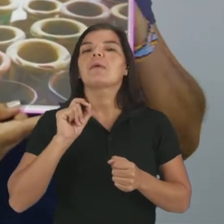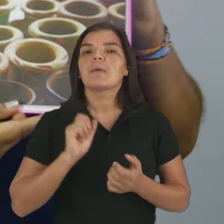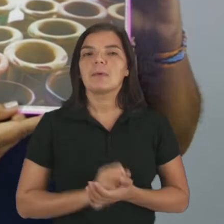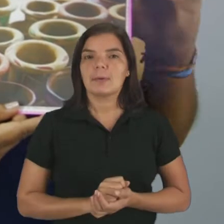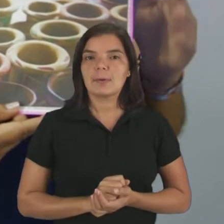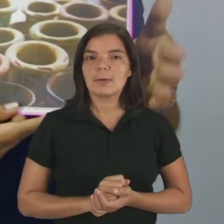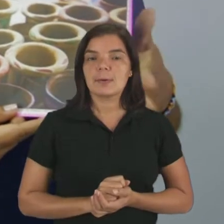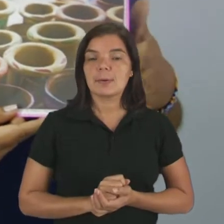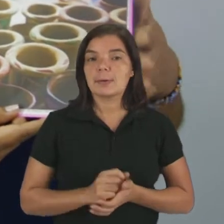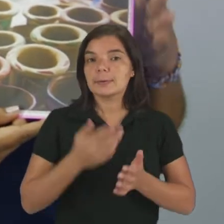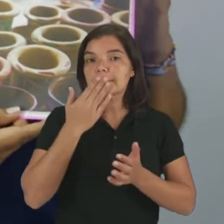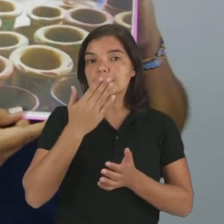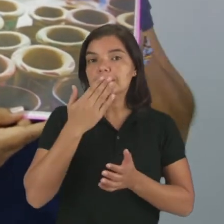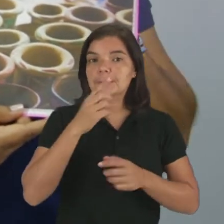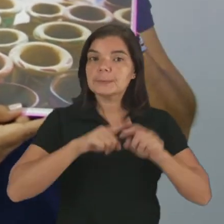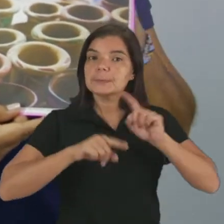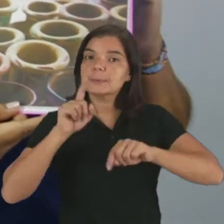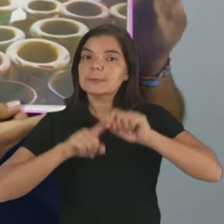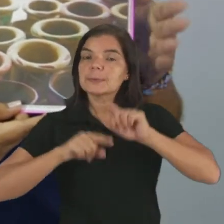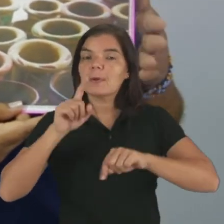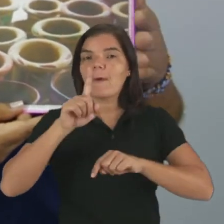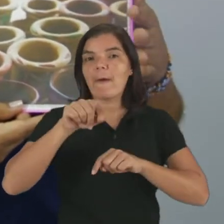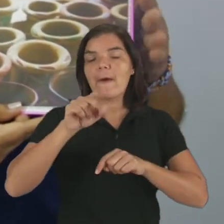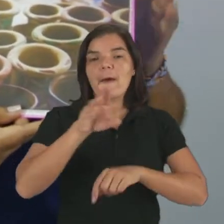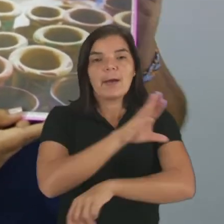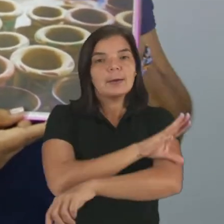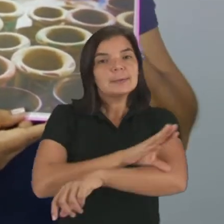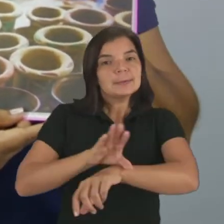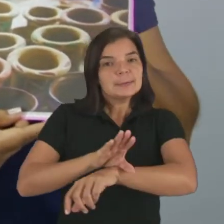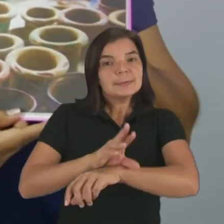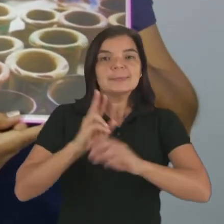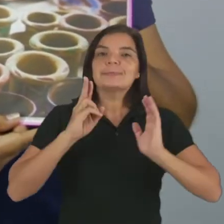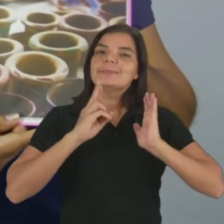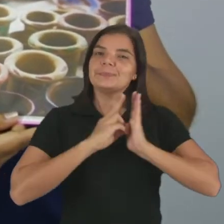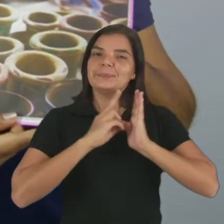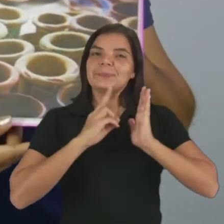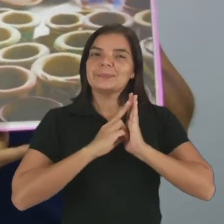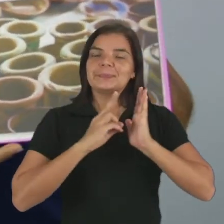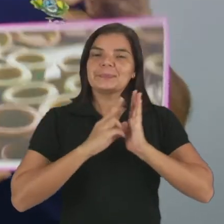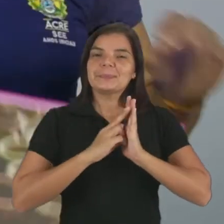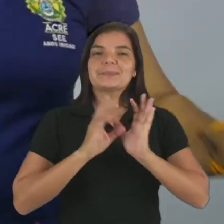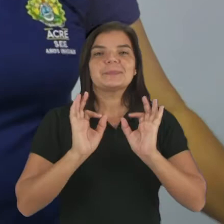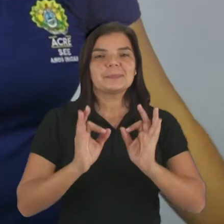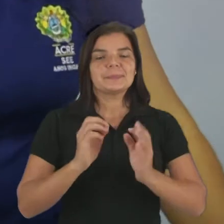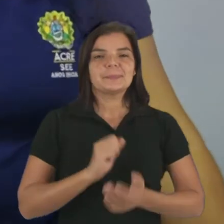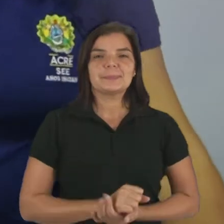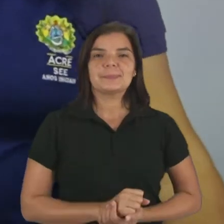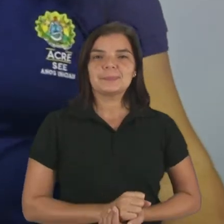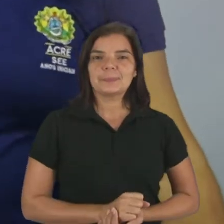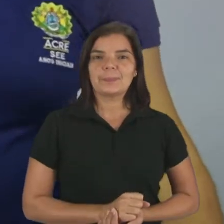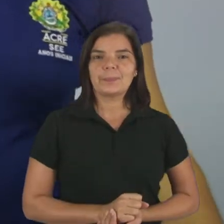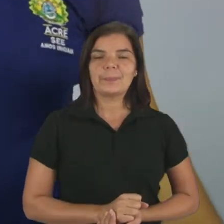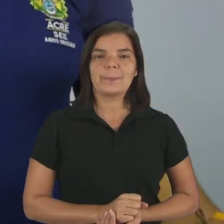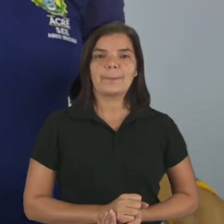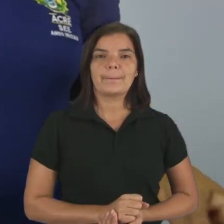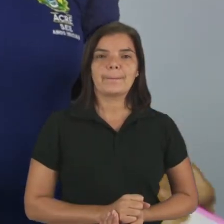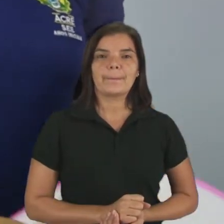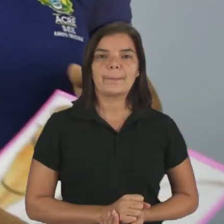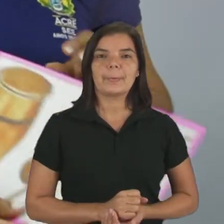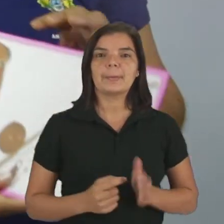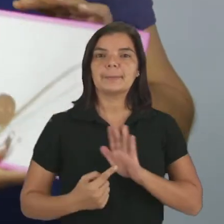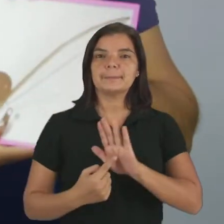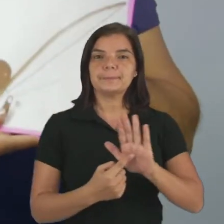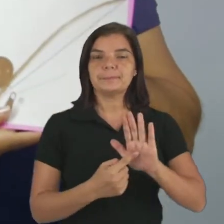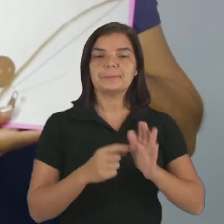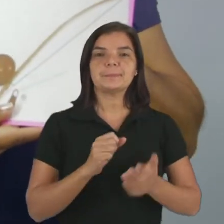esse tipo de material é uma cultura indígena. Isso mesmo. Mostra a outra.